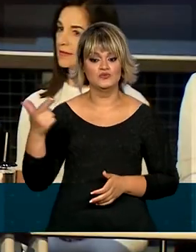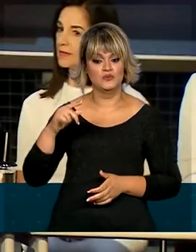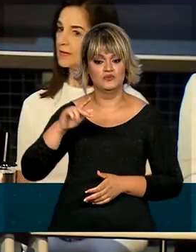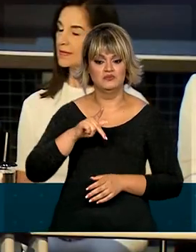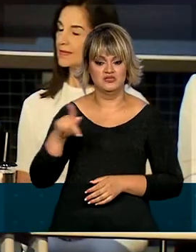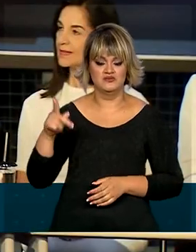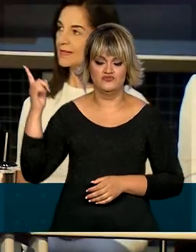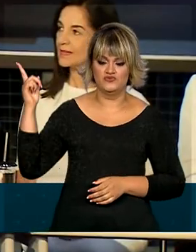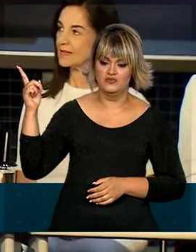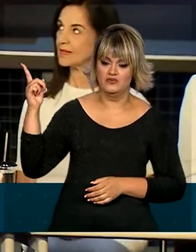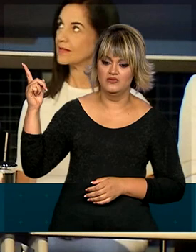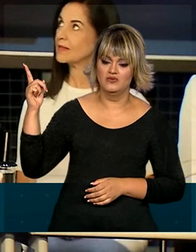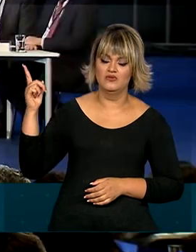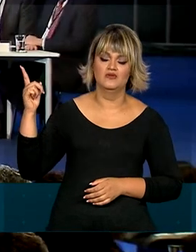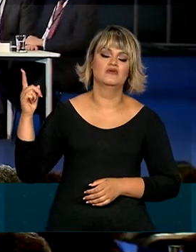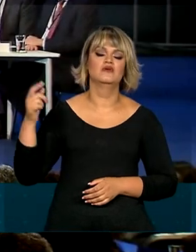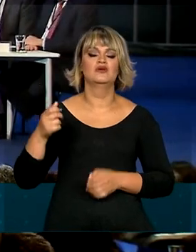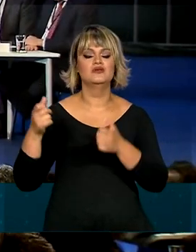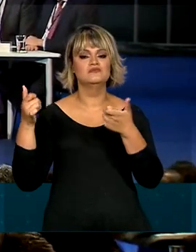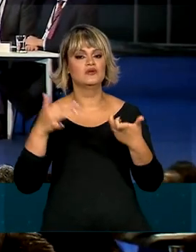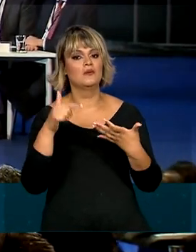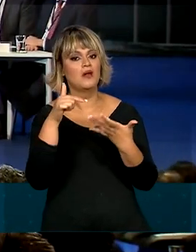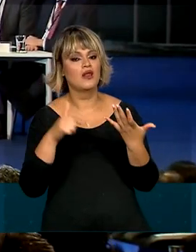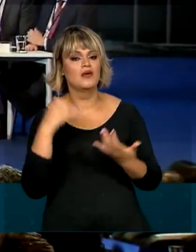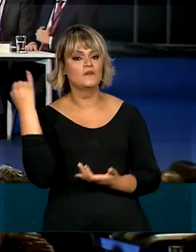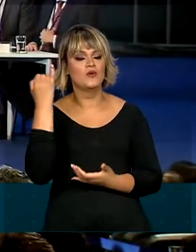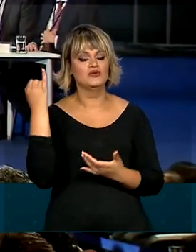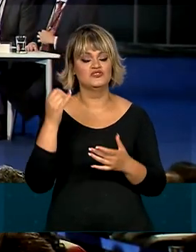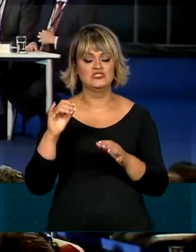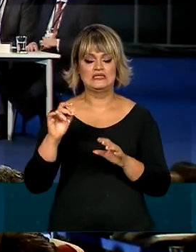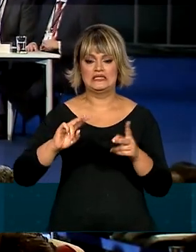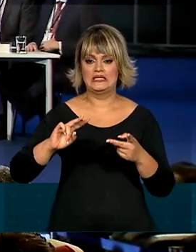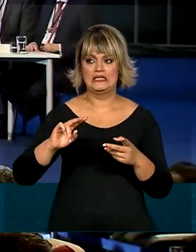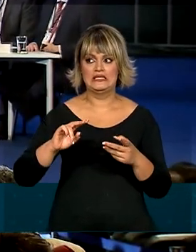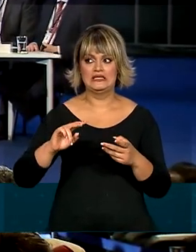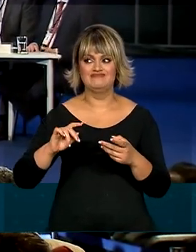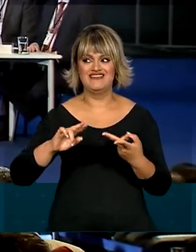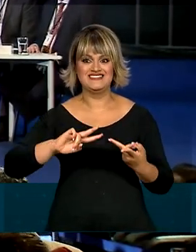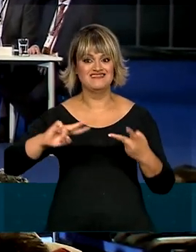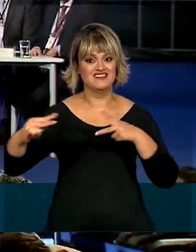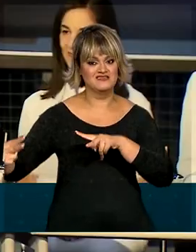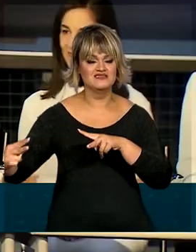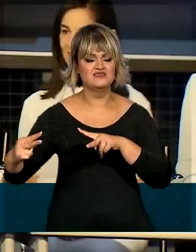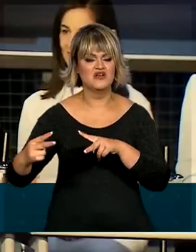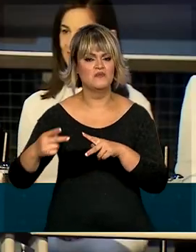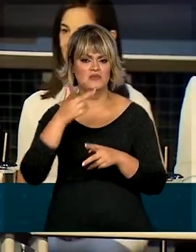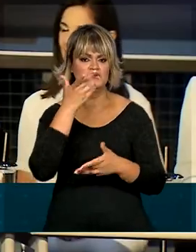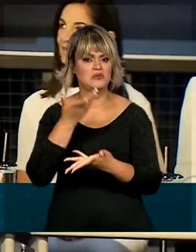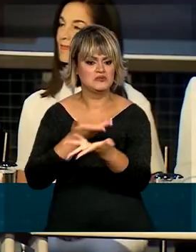-presidente eleito, Geraldo Alckmin, destacou que a transição foi muito participativa.